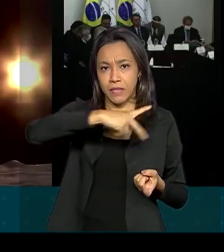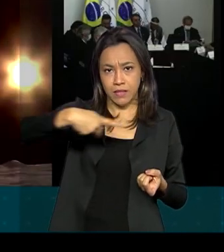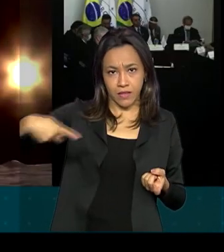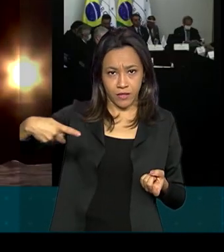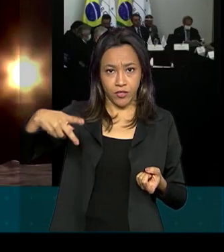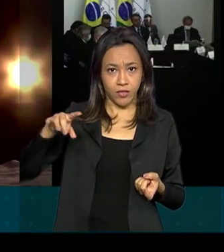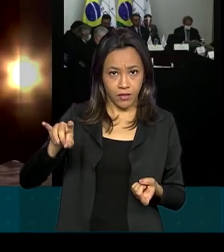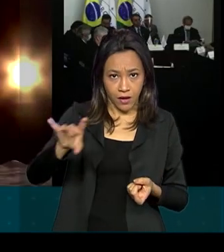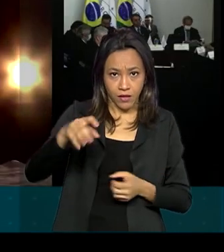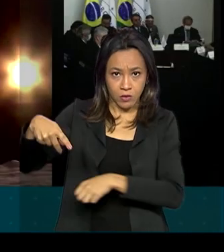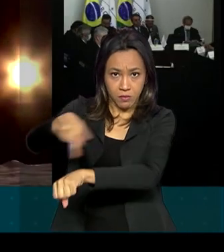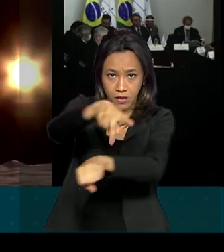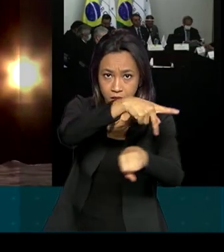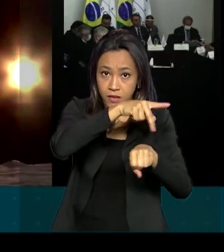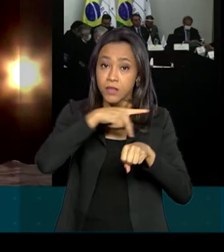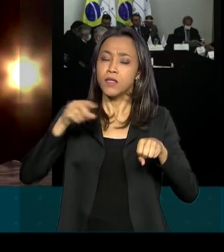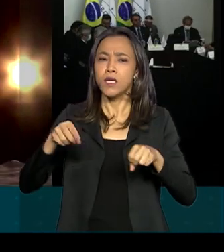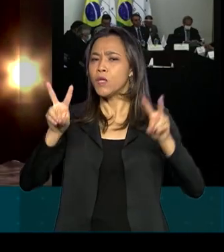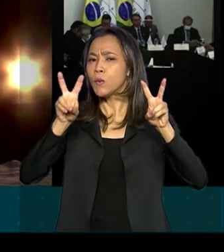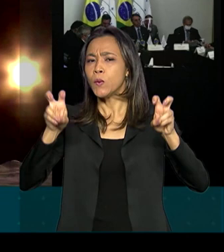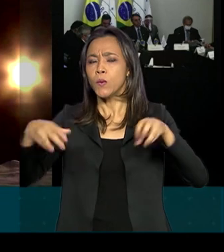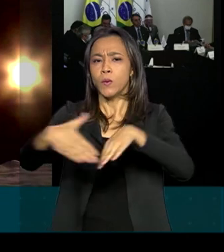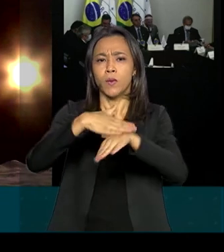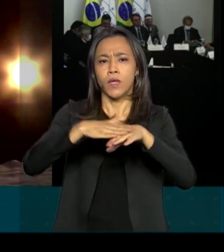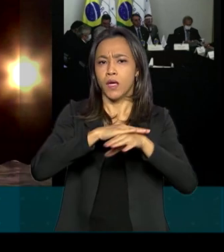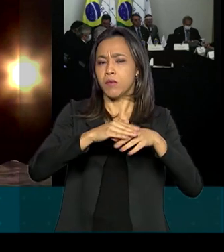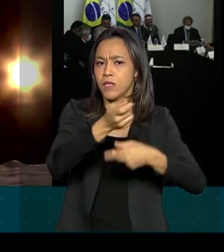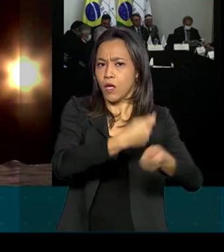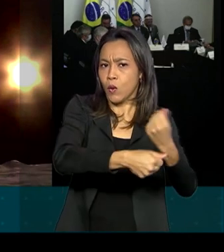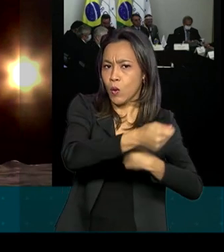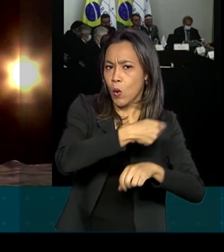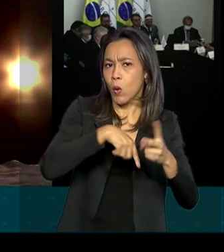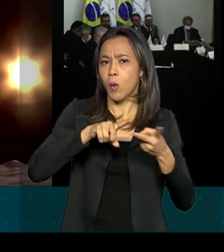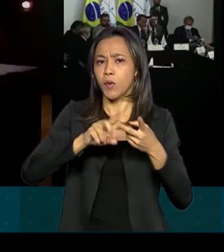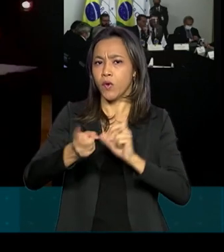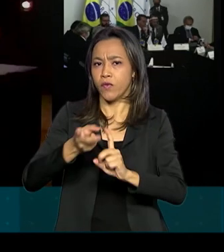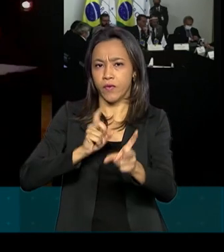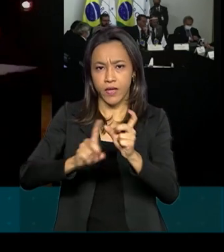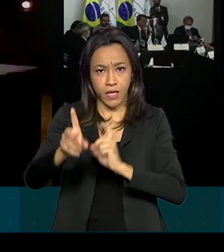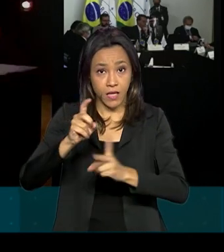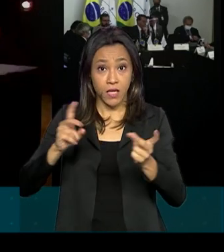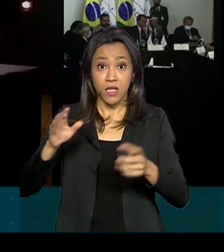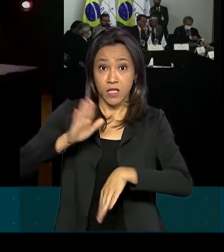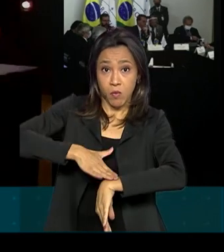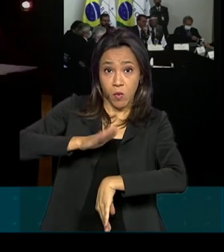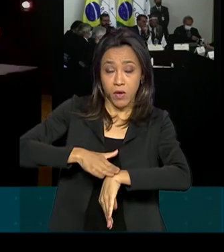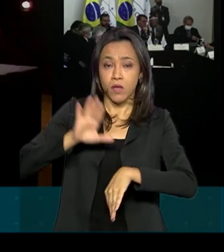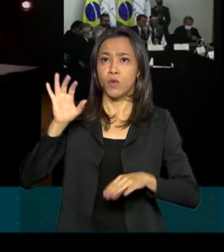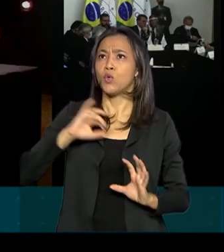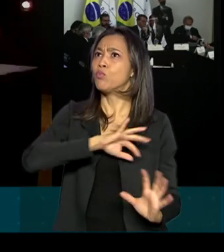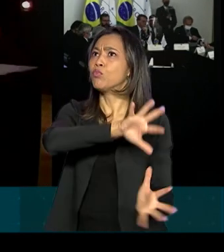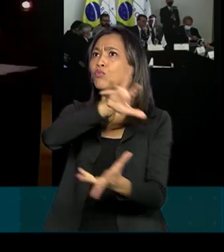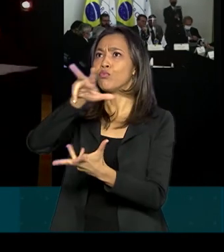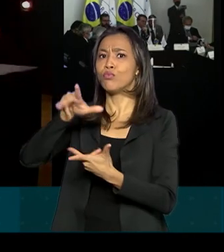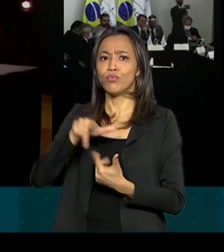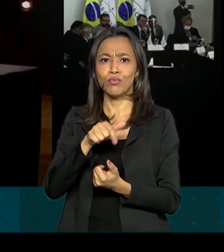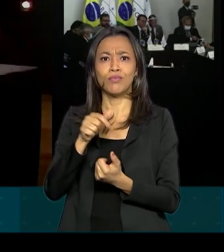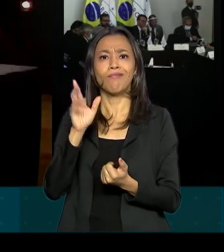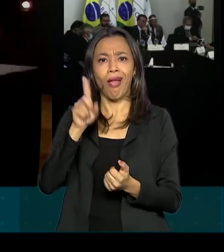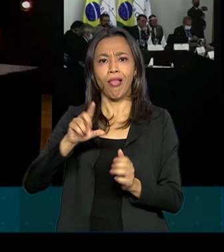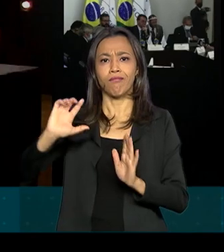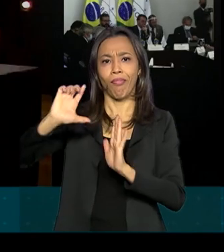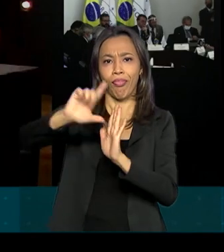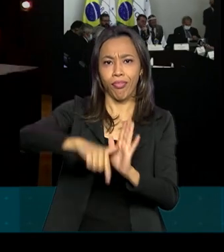oportunidade também deles conversarem sobre as questões econômicas e comerciais em um momento em que a economia global encara uma estagnação causada